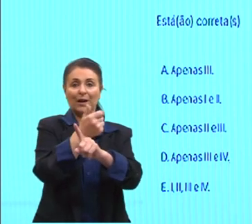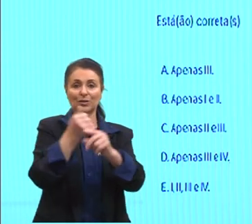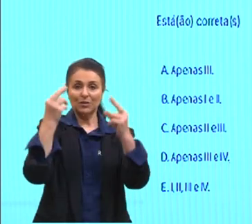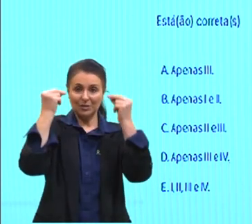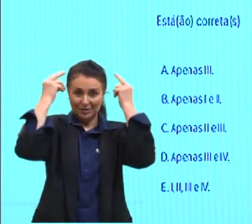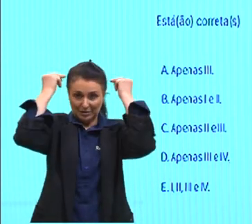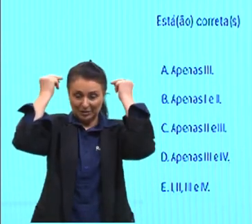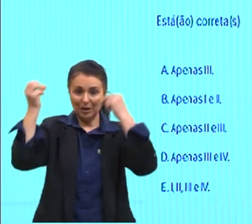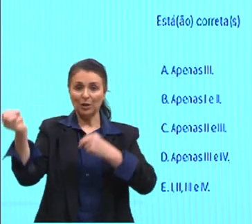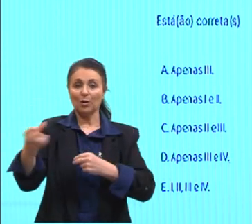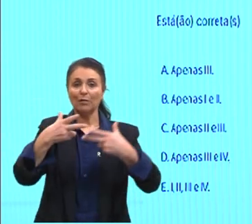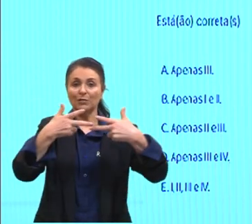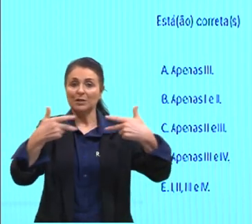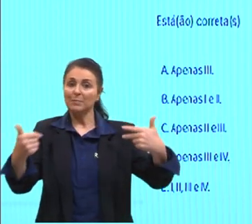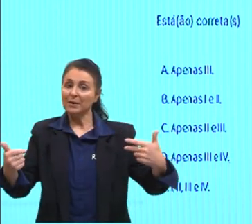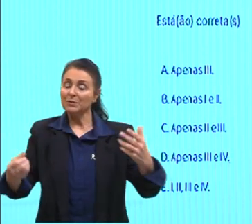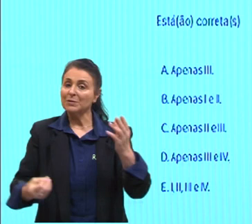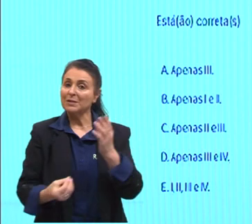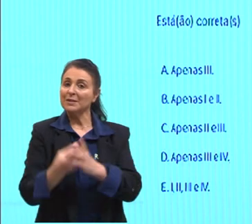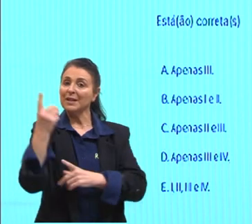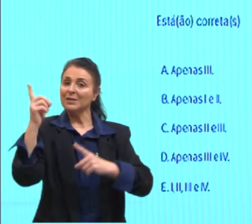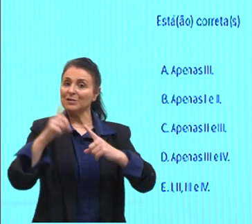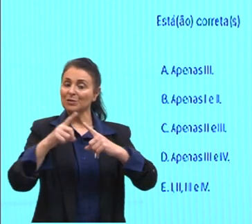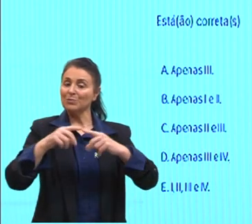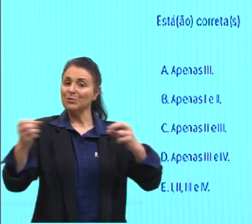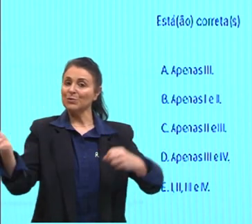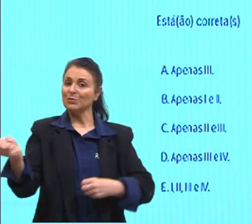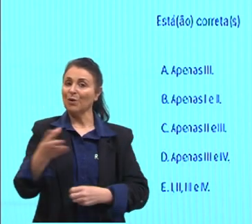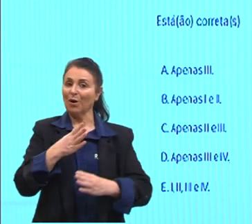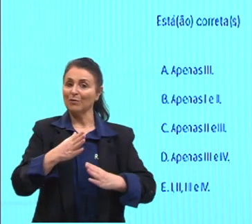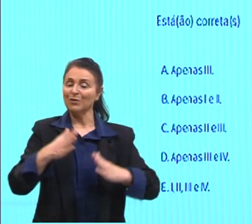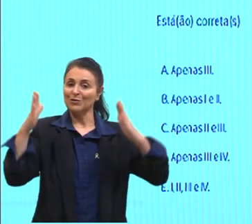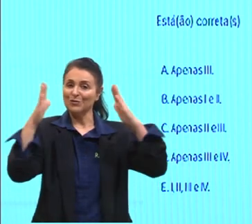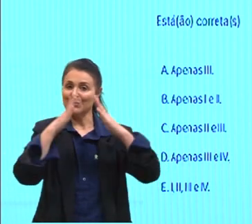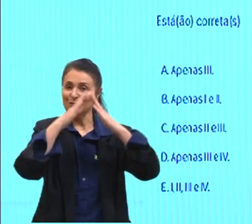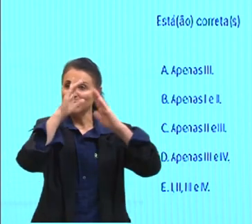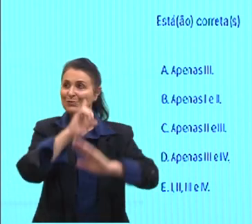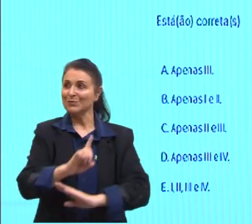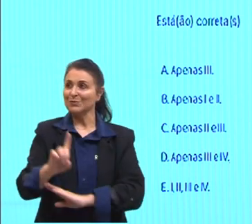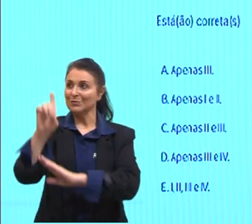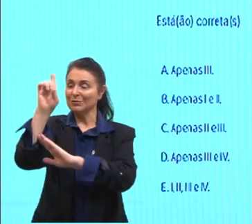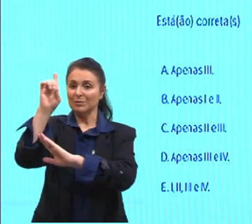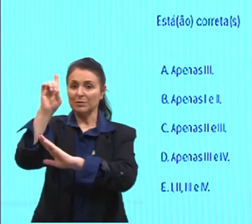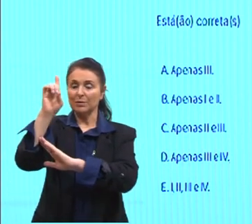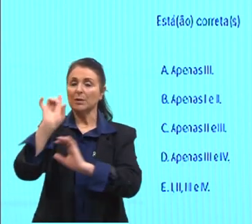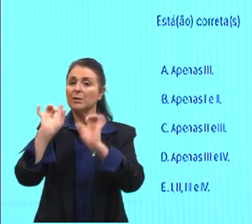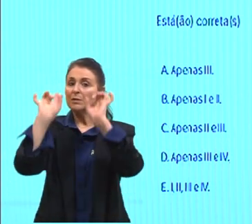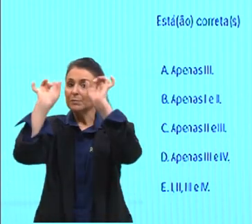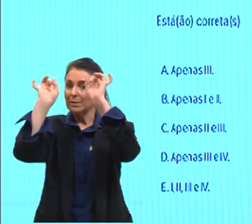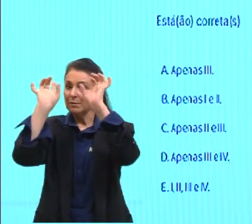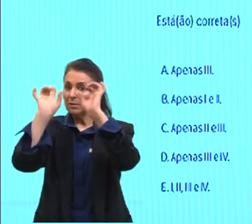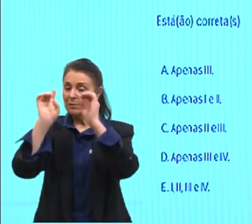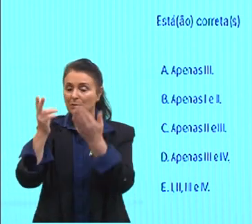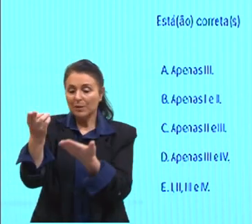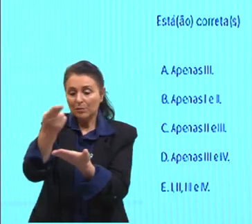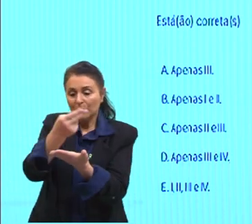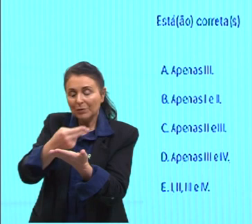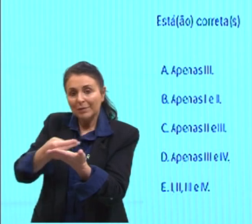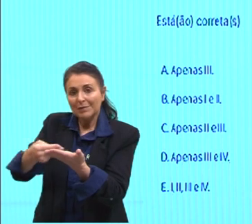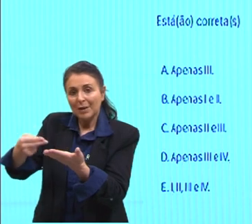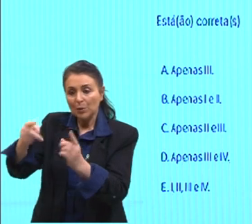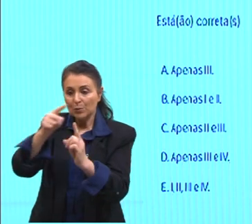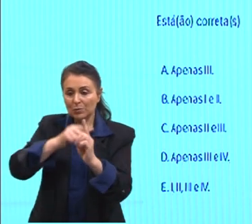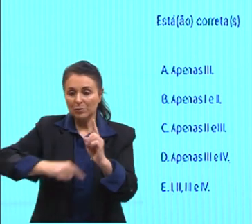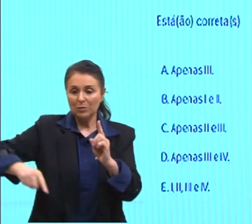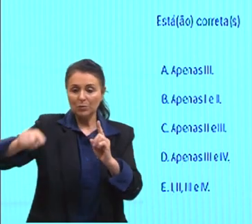criar tipos novos de templos religiosos. Especialmente a partir da planta circular, fechada,